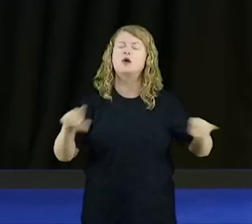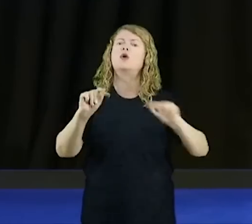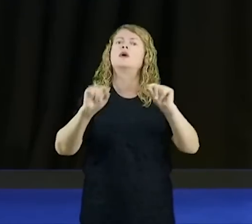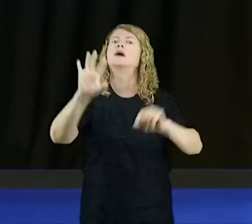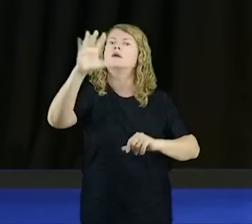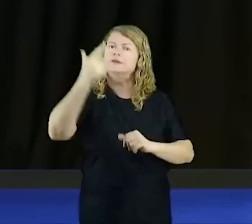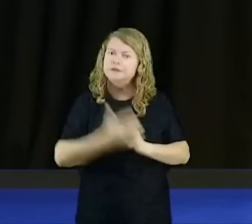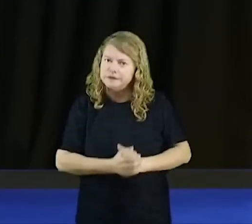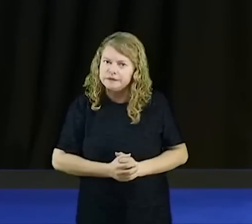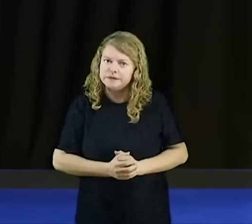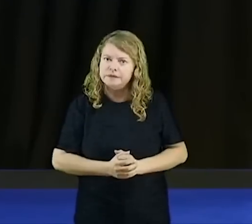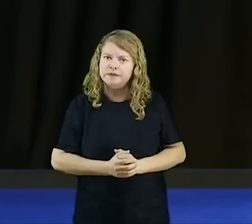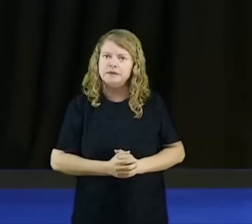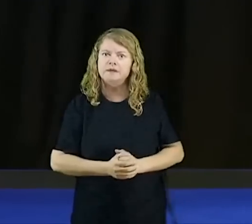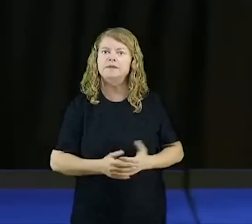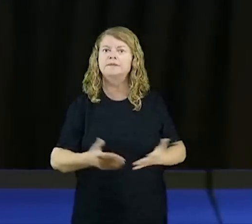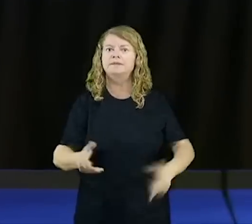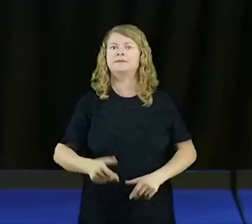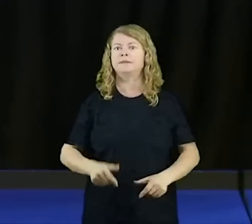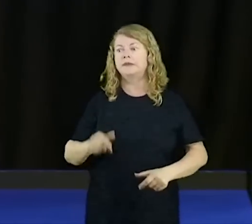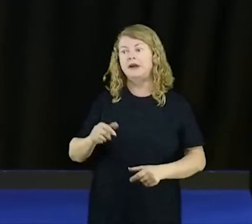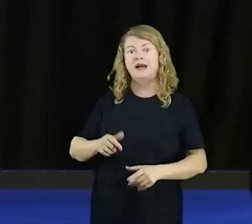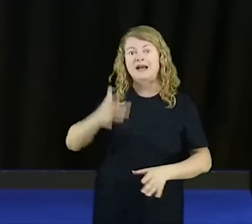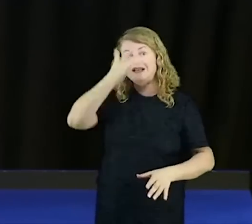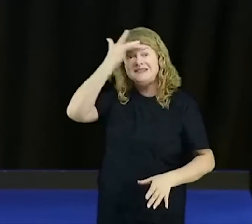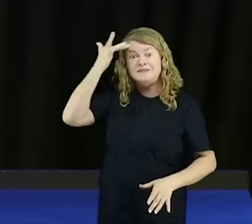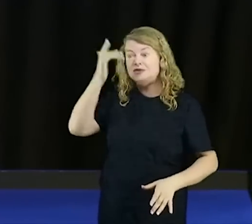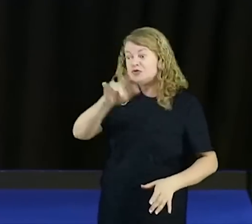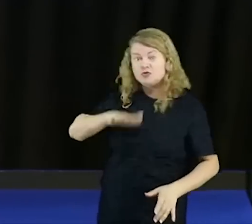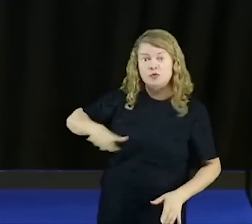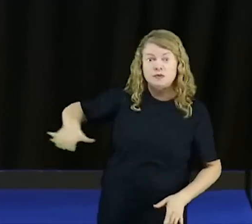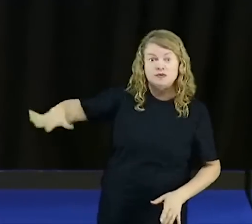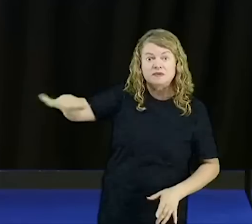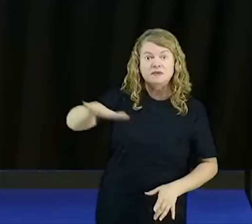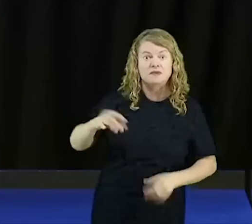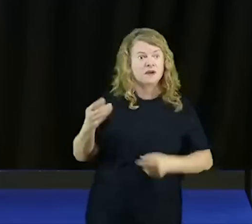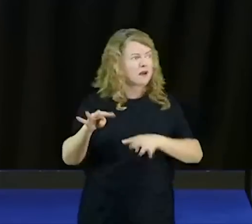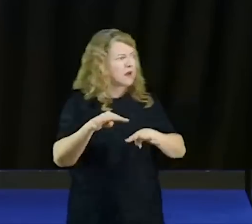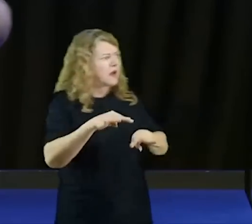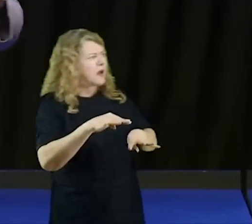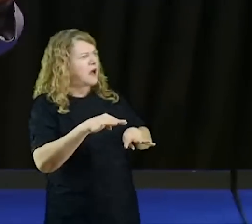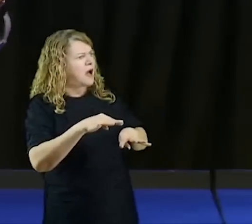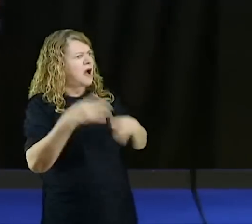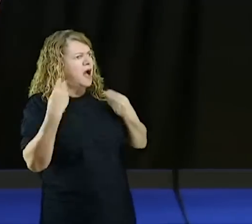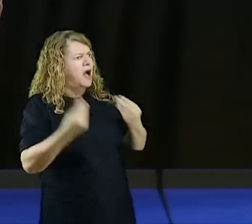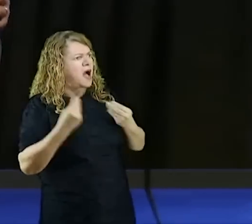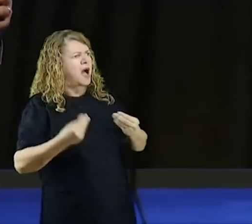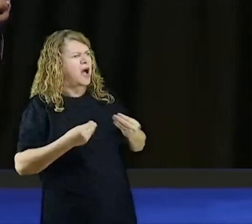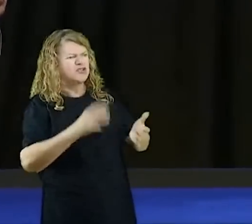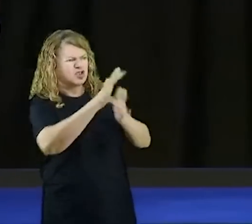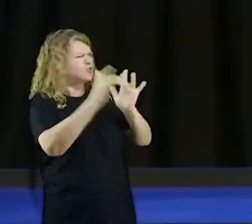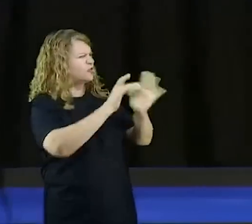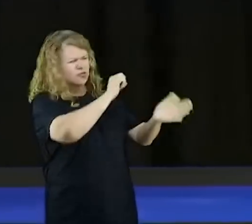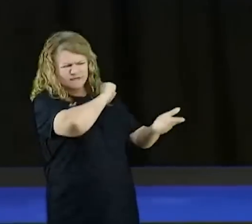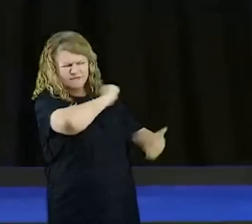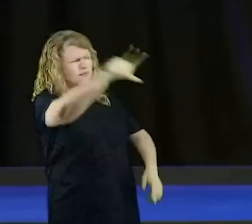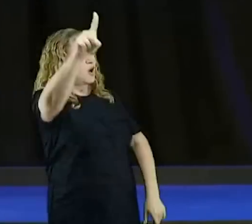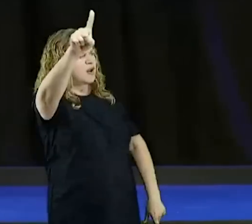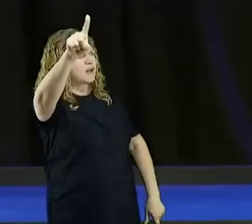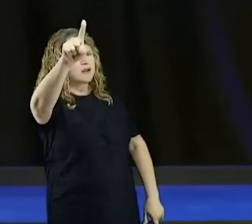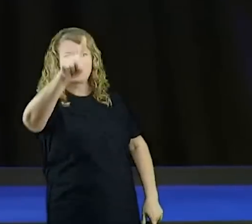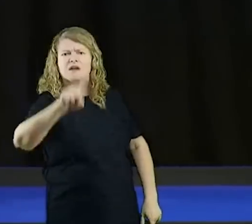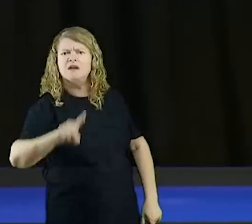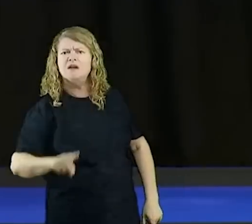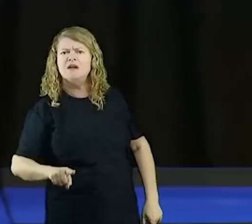Expulsam, tomam cartão vermelho Jesus, vai embora daqui. Então cidades, que rejeitam, o